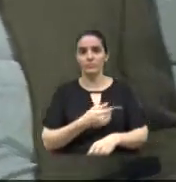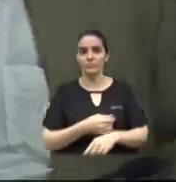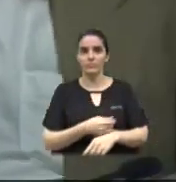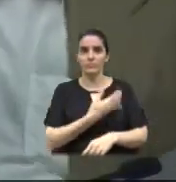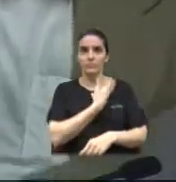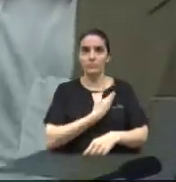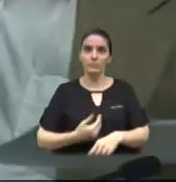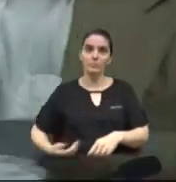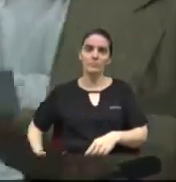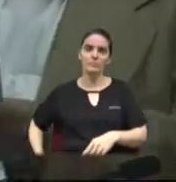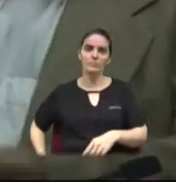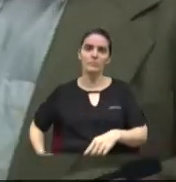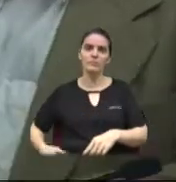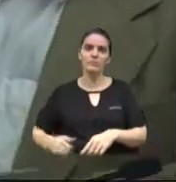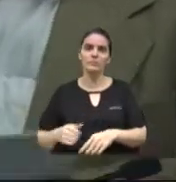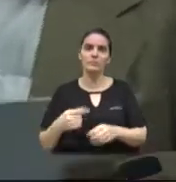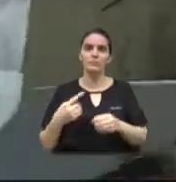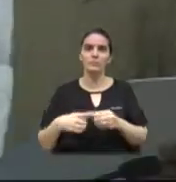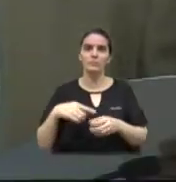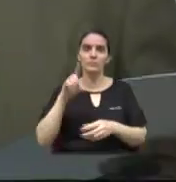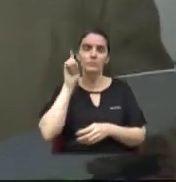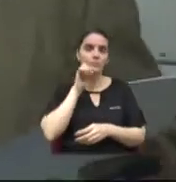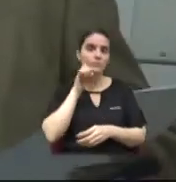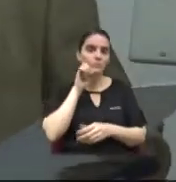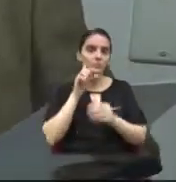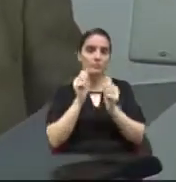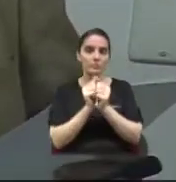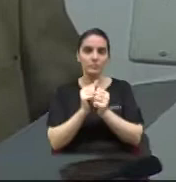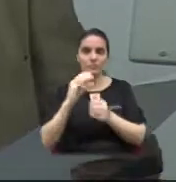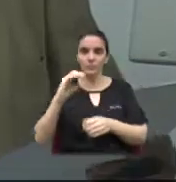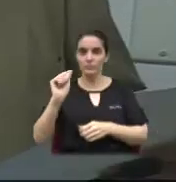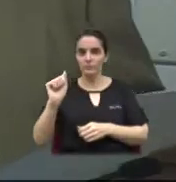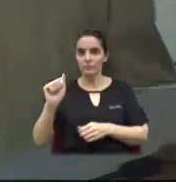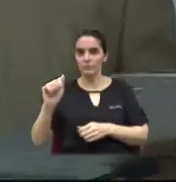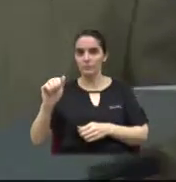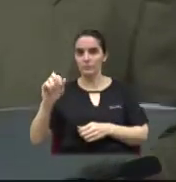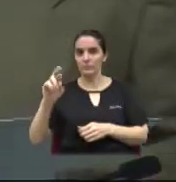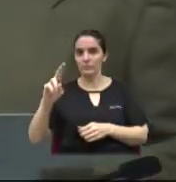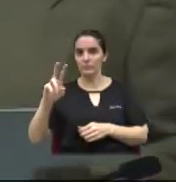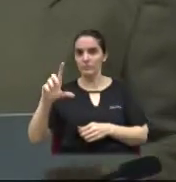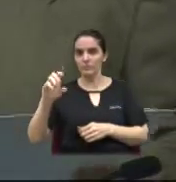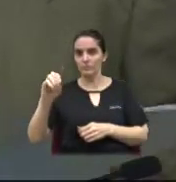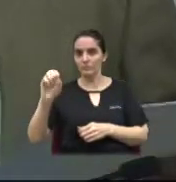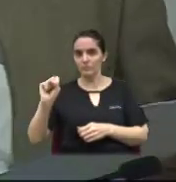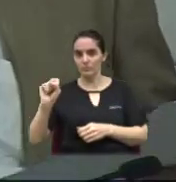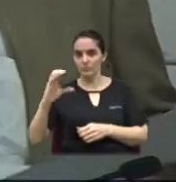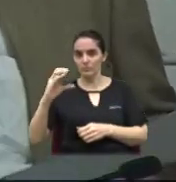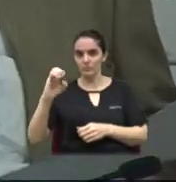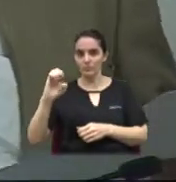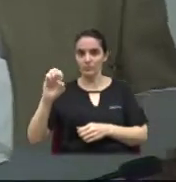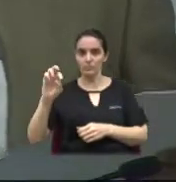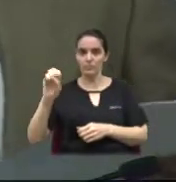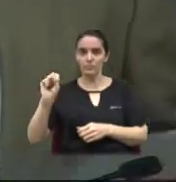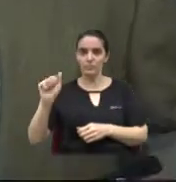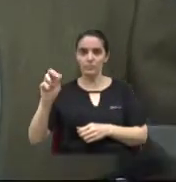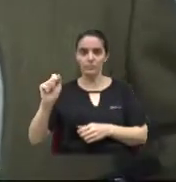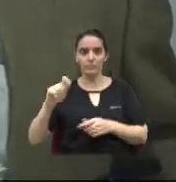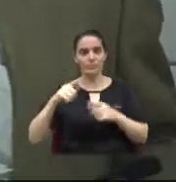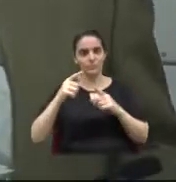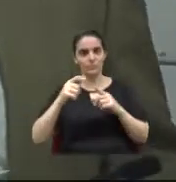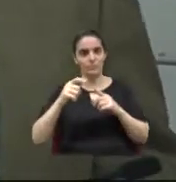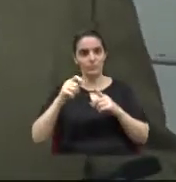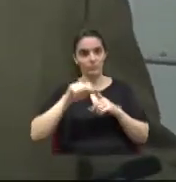o deputado Carlos César, no mês passado, retrasado, em abril, conversando com ele,